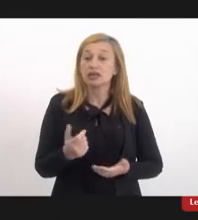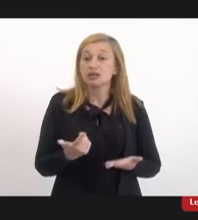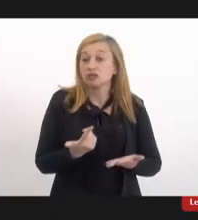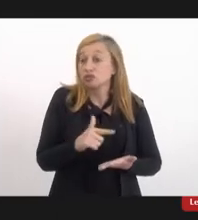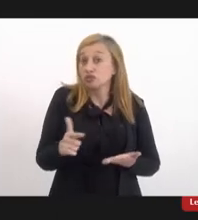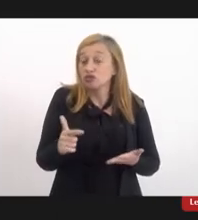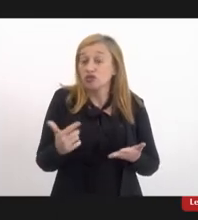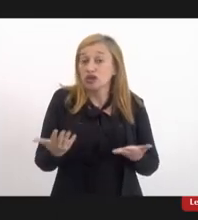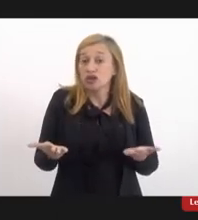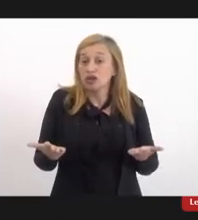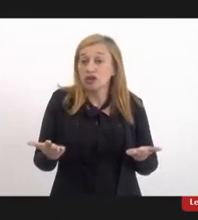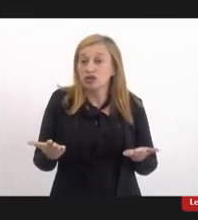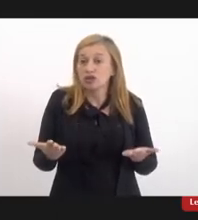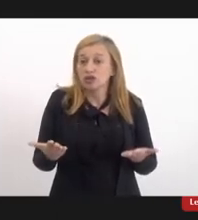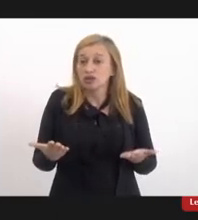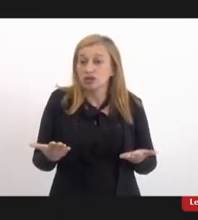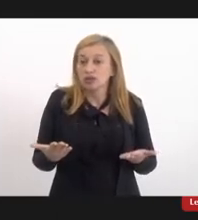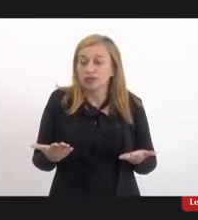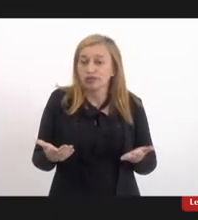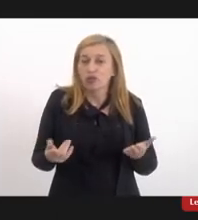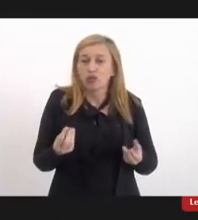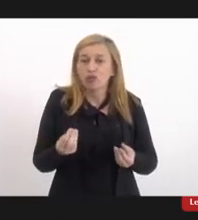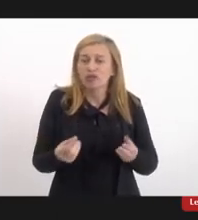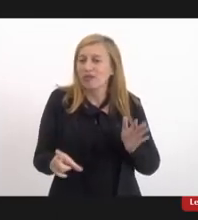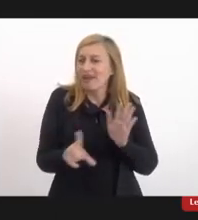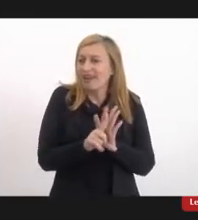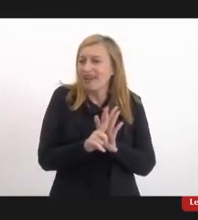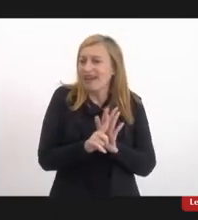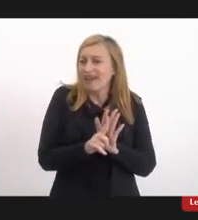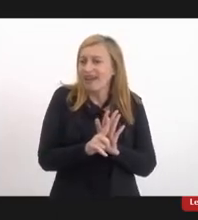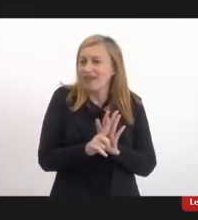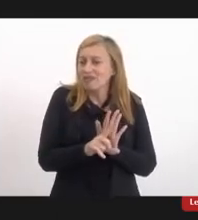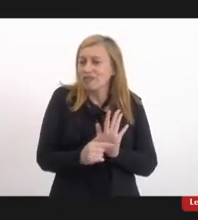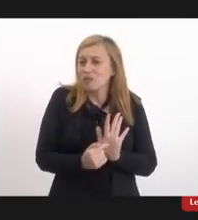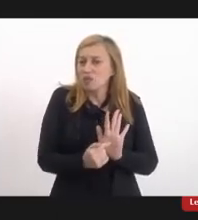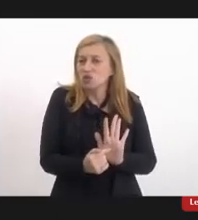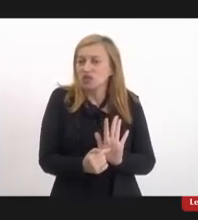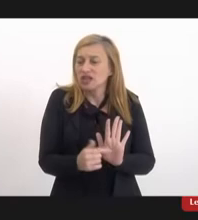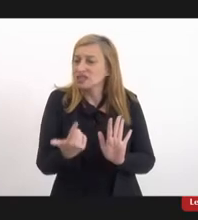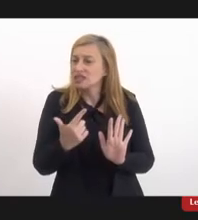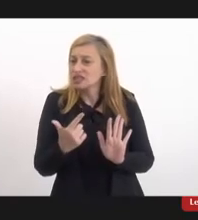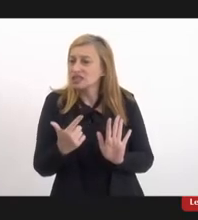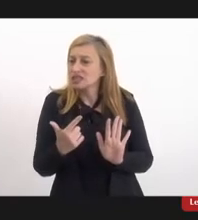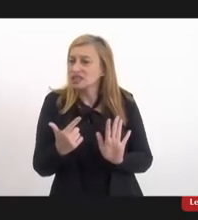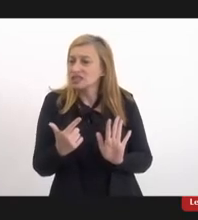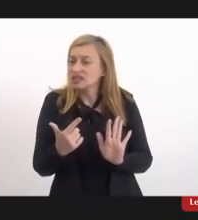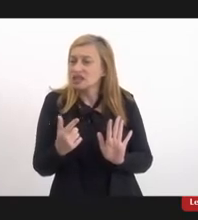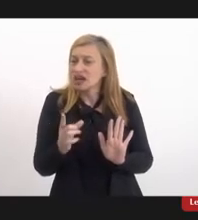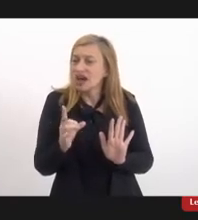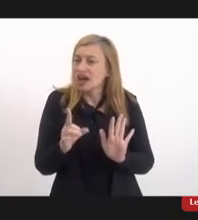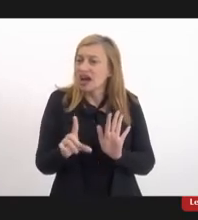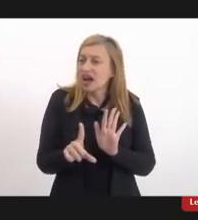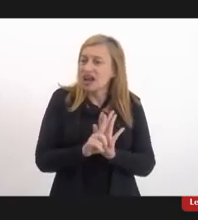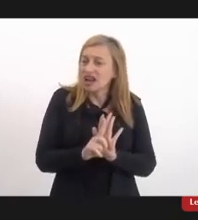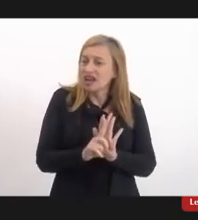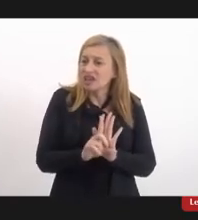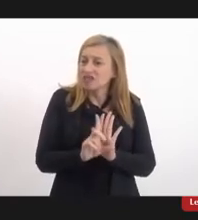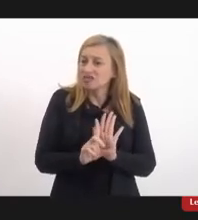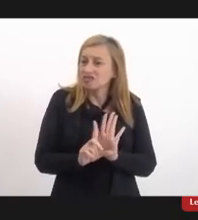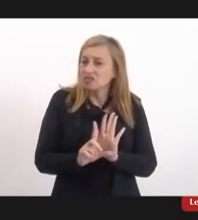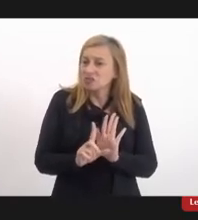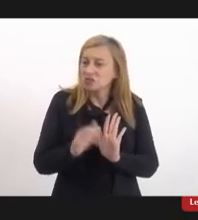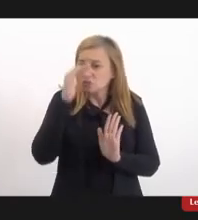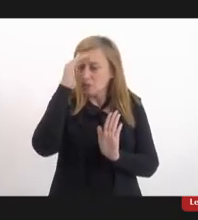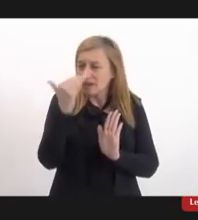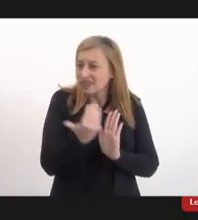não adianta ter uma lei de visibilidade se a lei é uma letra morta. Então, ela